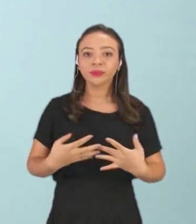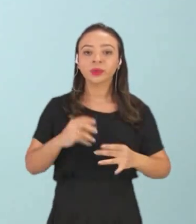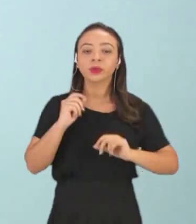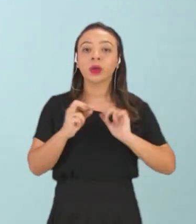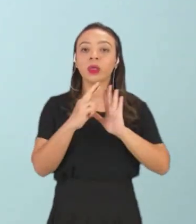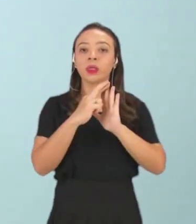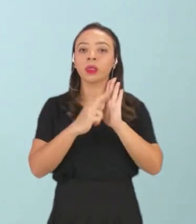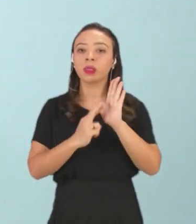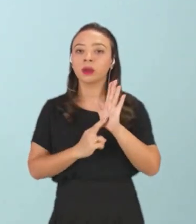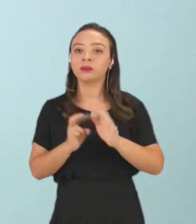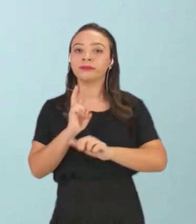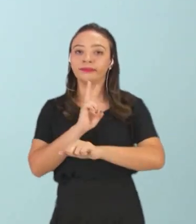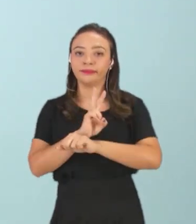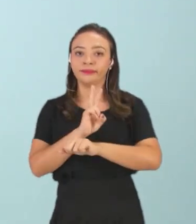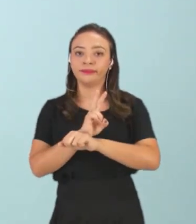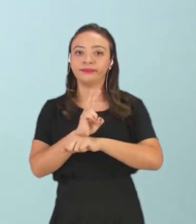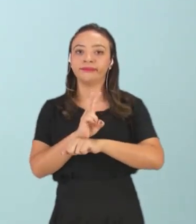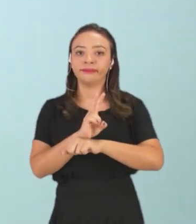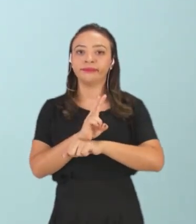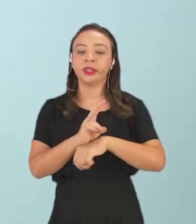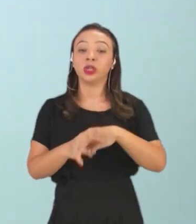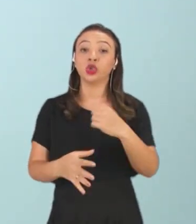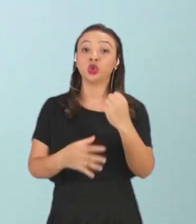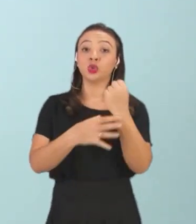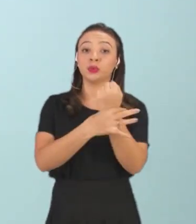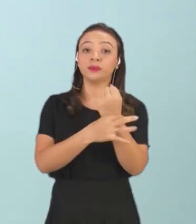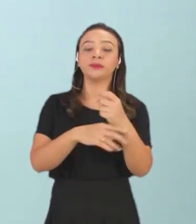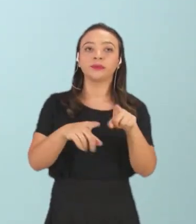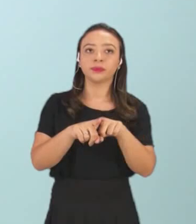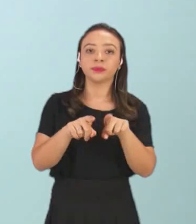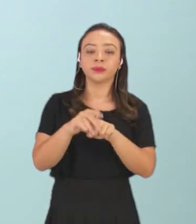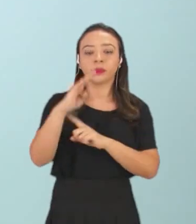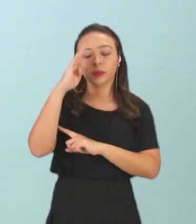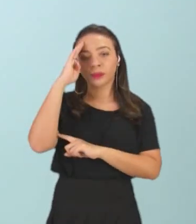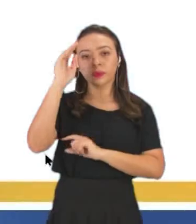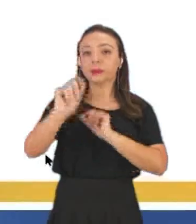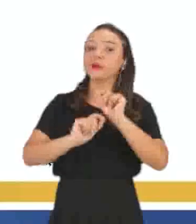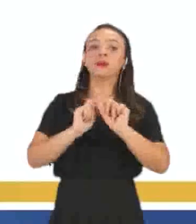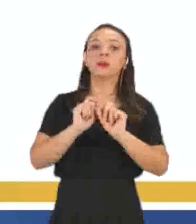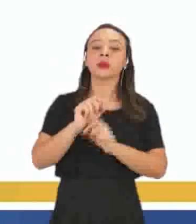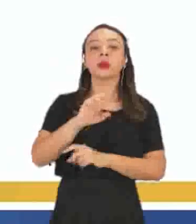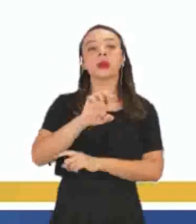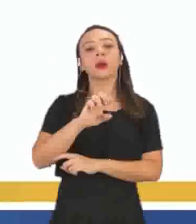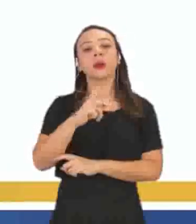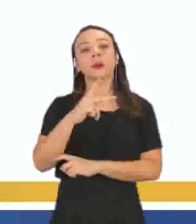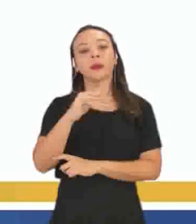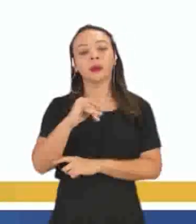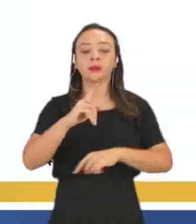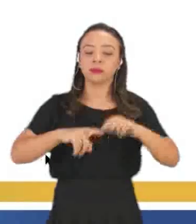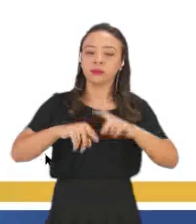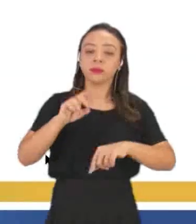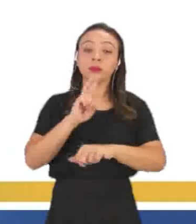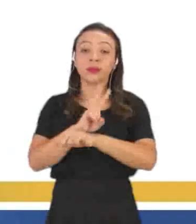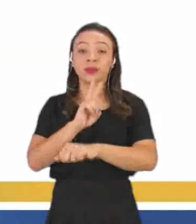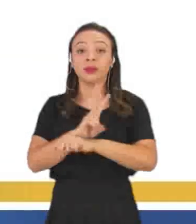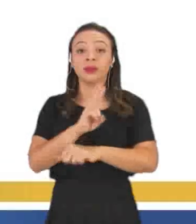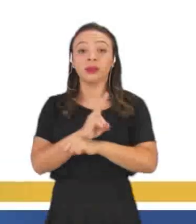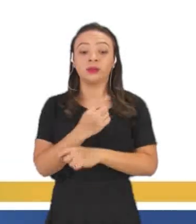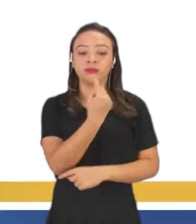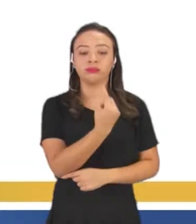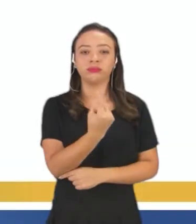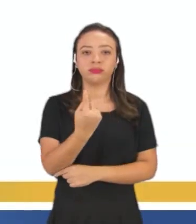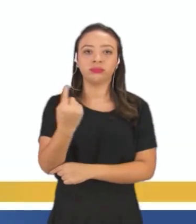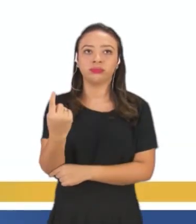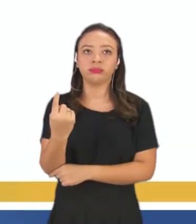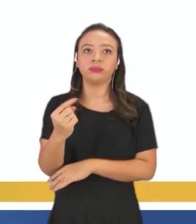sobre normas de segurança e o primeiro deles a gente vai estar falando sobre o EPI, que são equipamentos de proteção individual. Então,